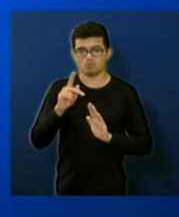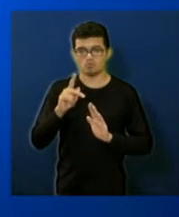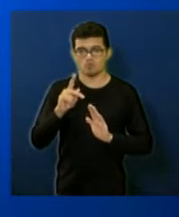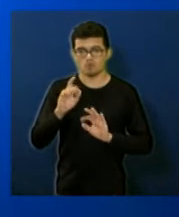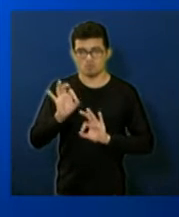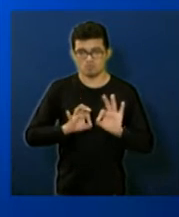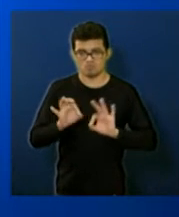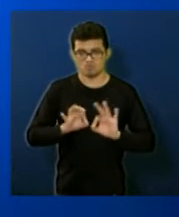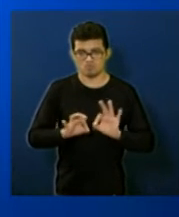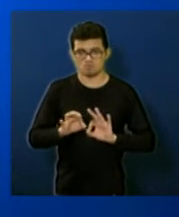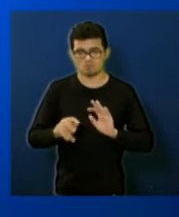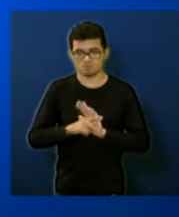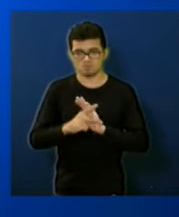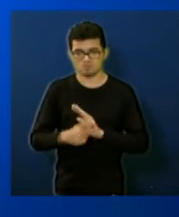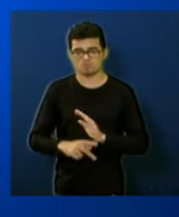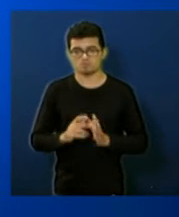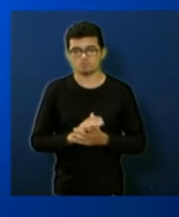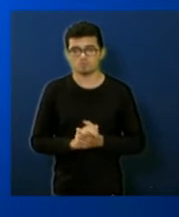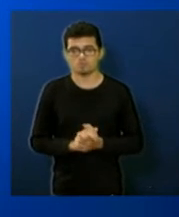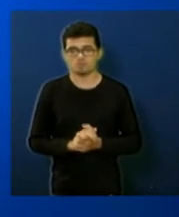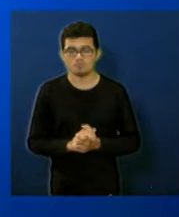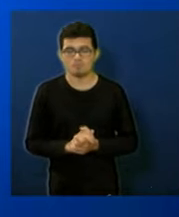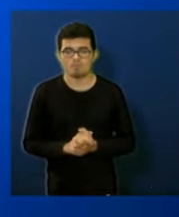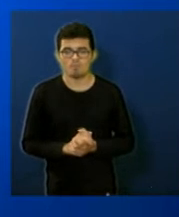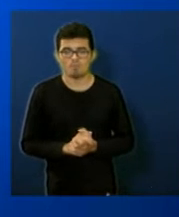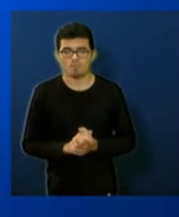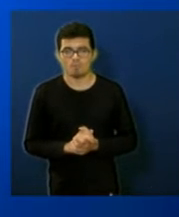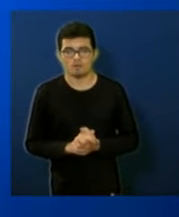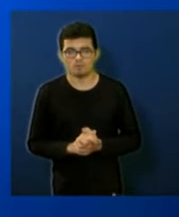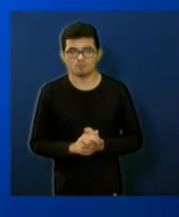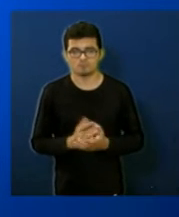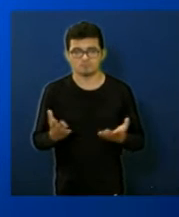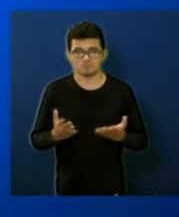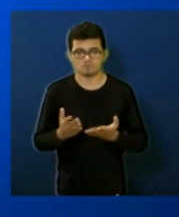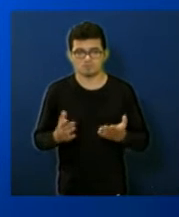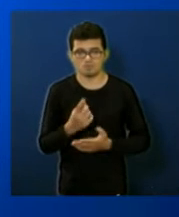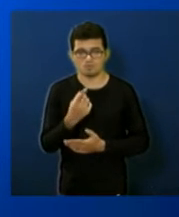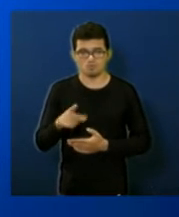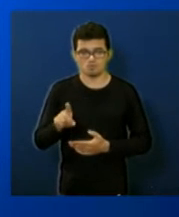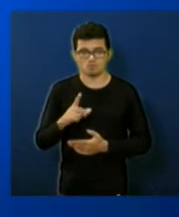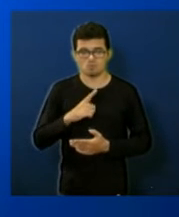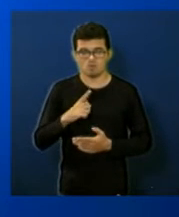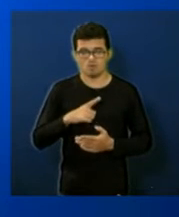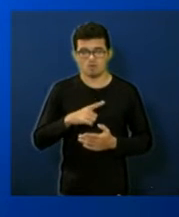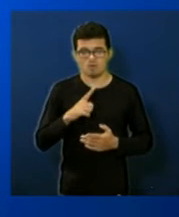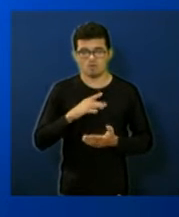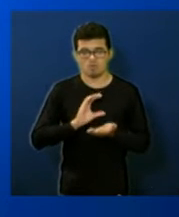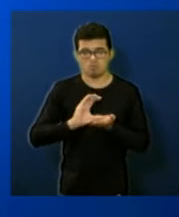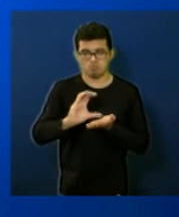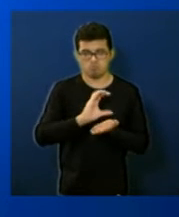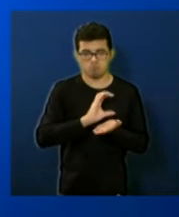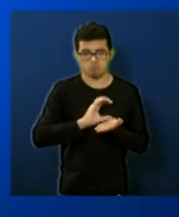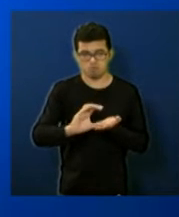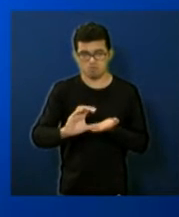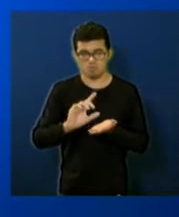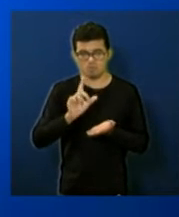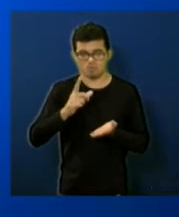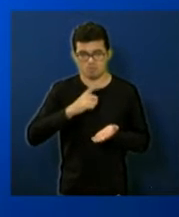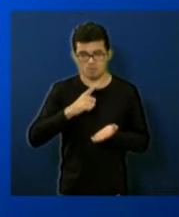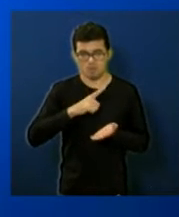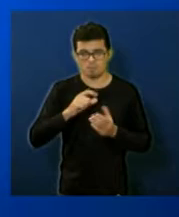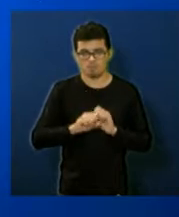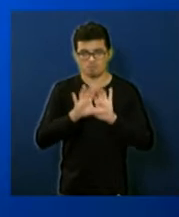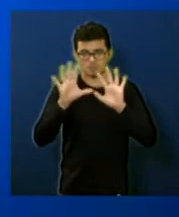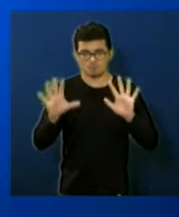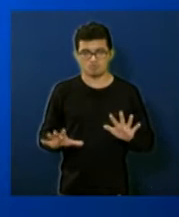lastreado no recurso federal que vai estar vindo a relação agora por último eu trago uma relação dos investimentos só para ficar